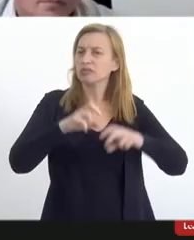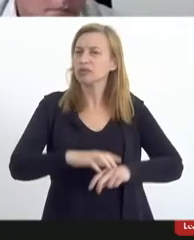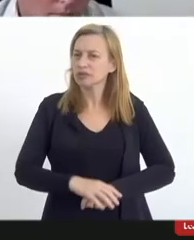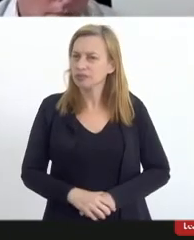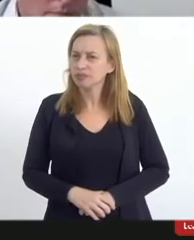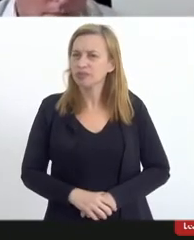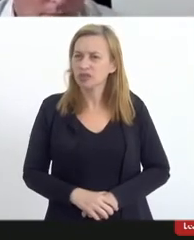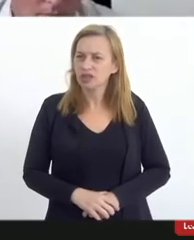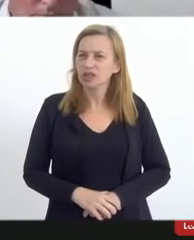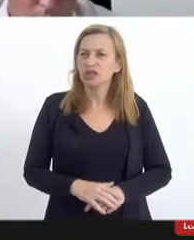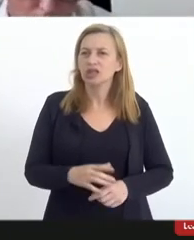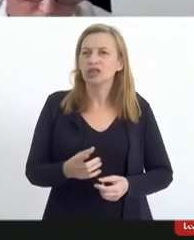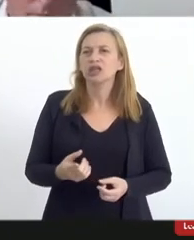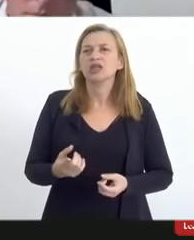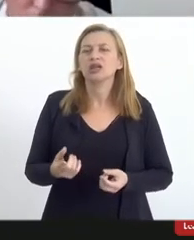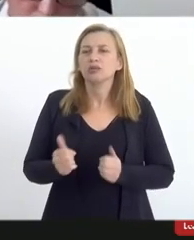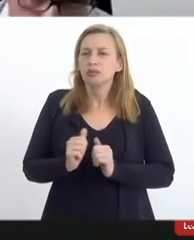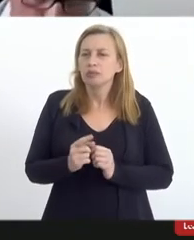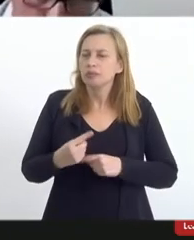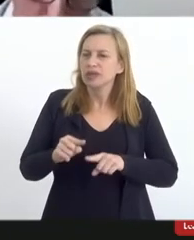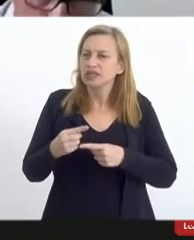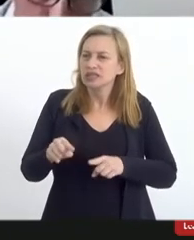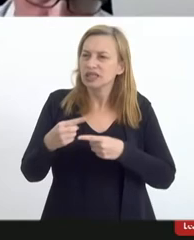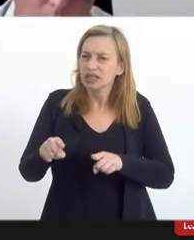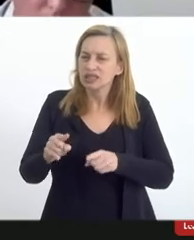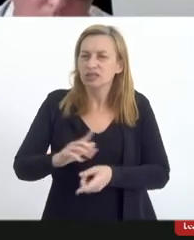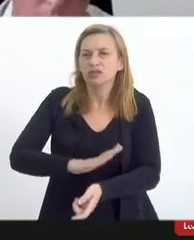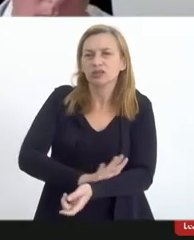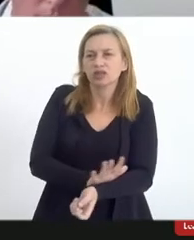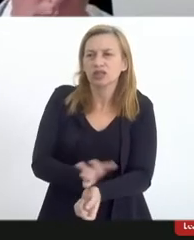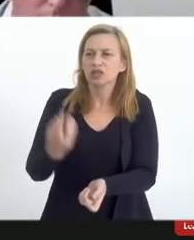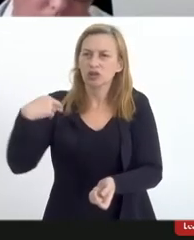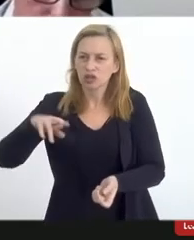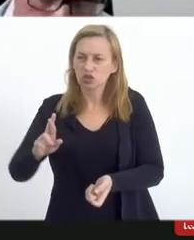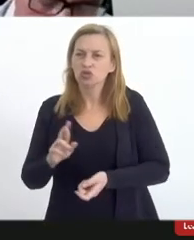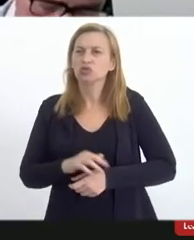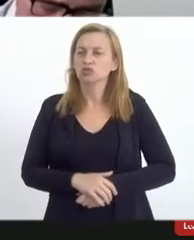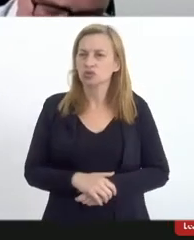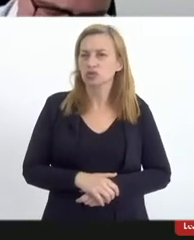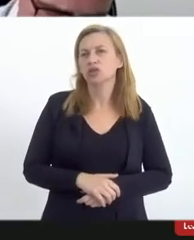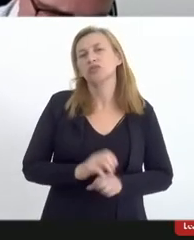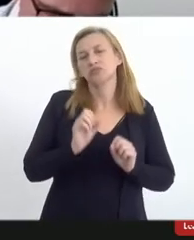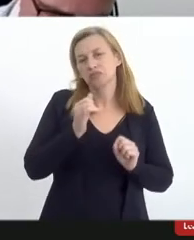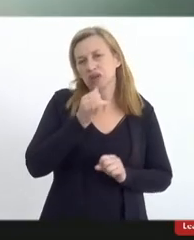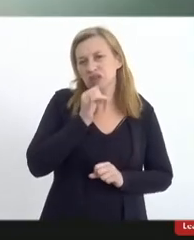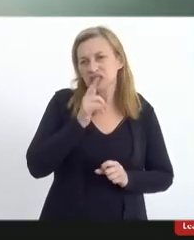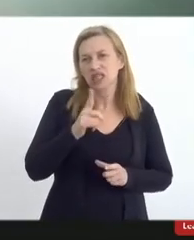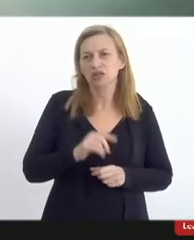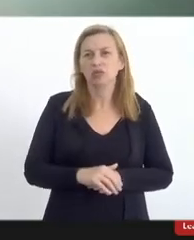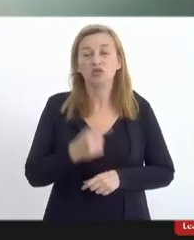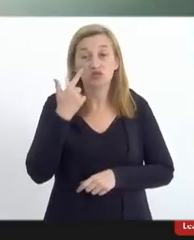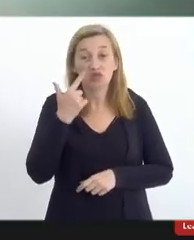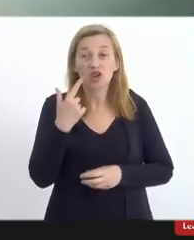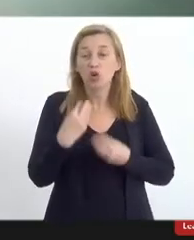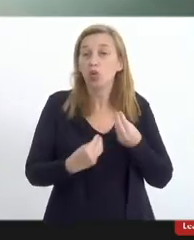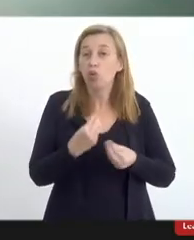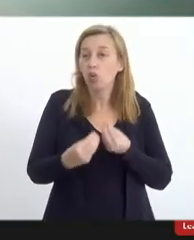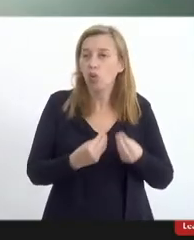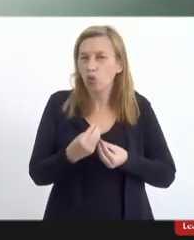da intolerância da perseguição ou do racismo religioso que seja por exemplo verificar como se